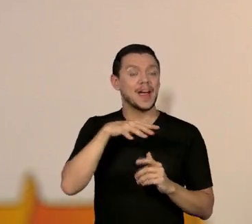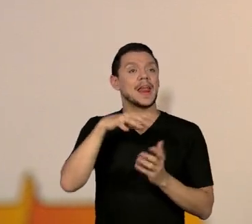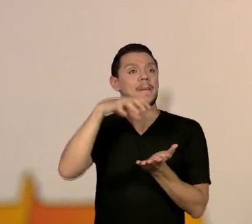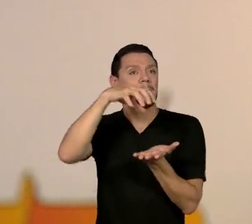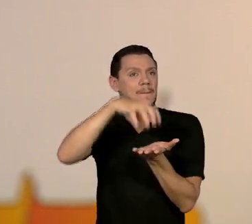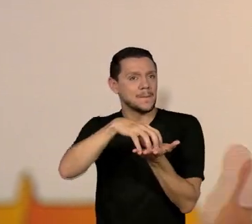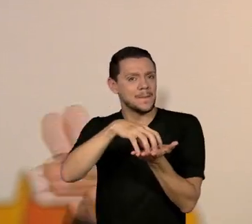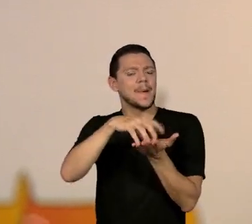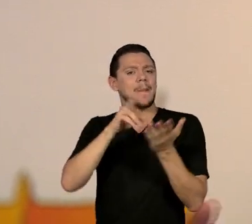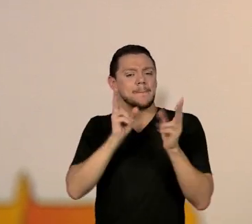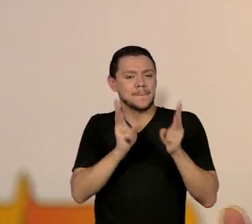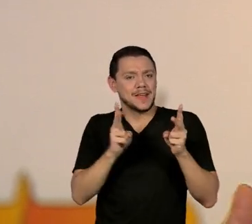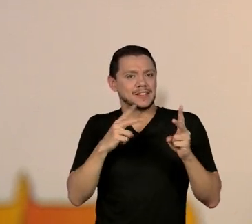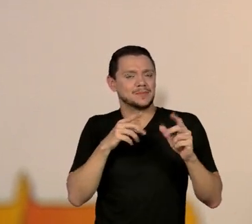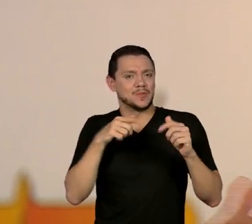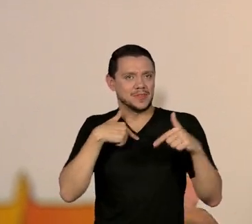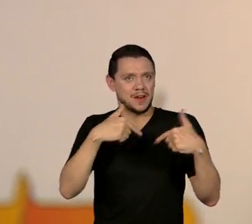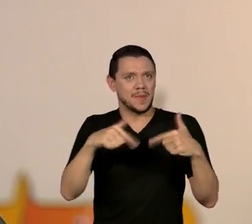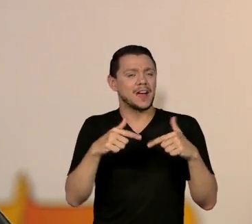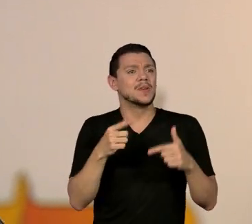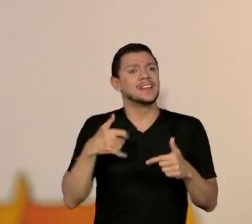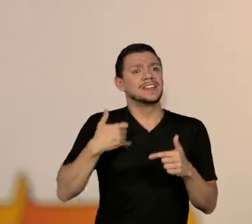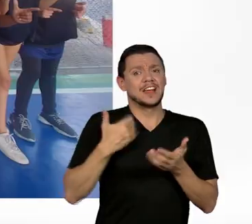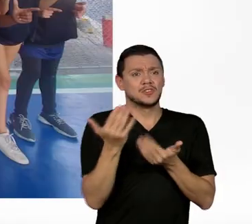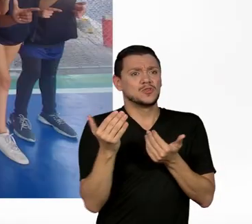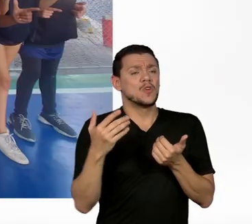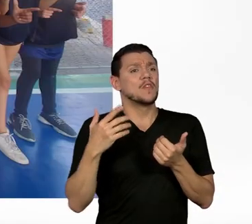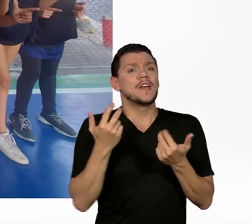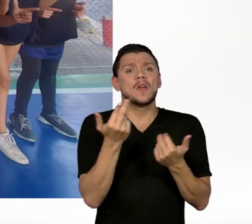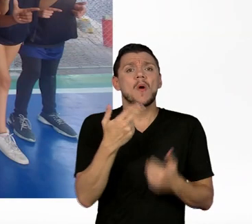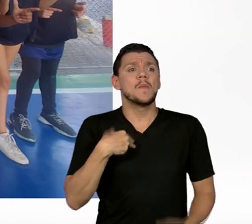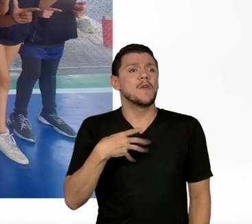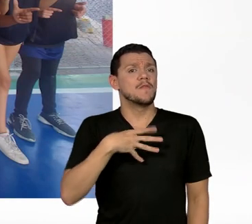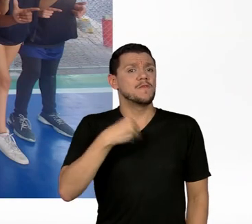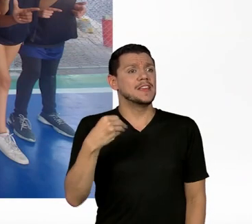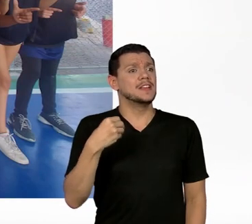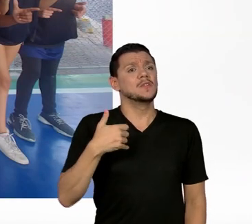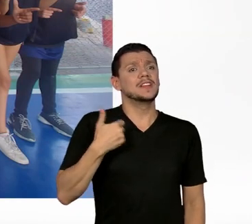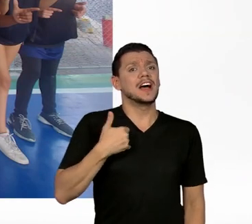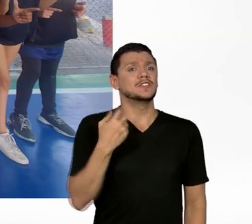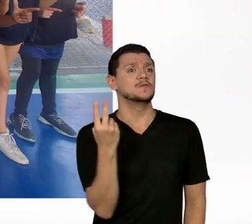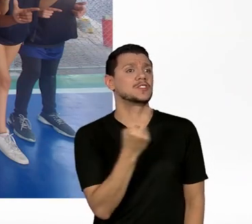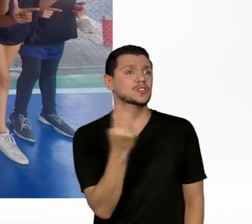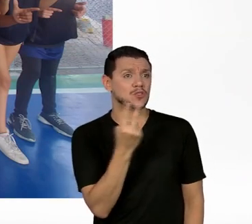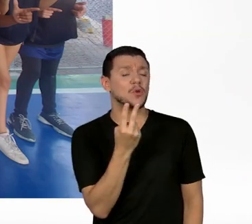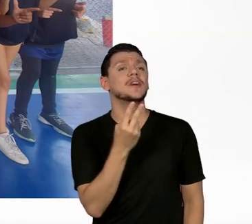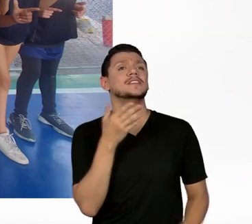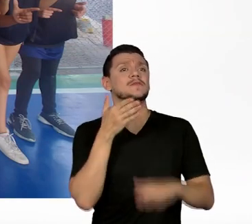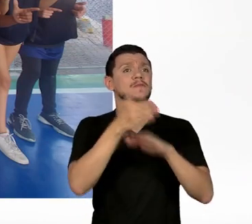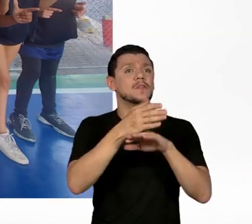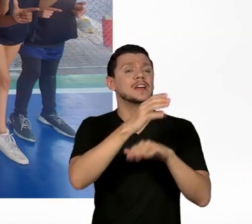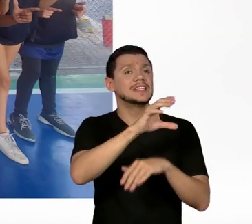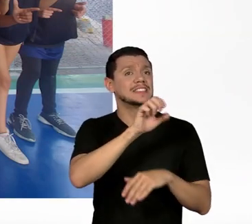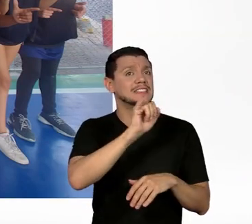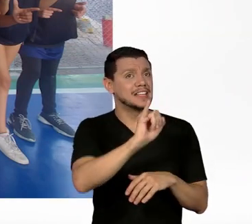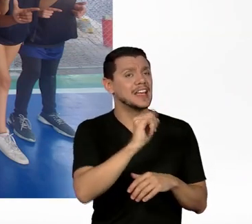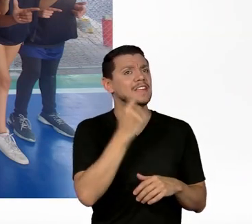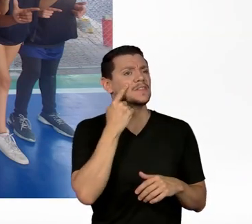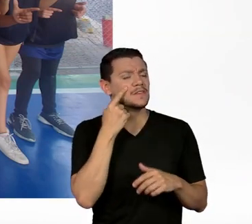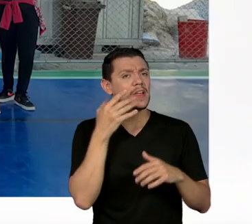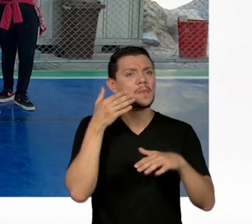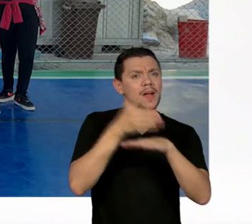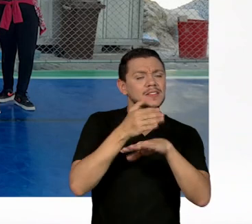muitos jovens, que são da época do meu filho com 22 anos, passaram pelo céu, tanto fazendo parte dos programas